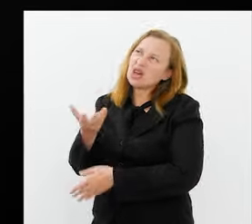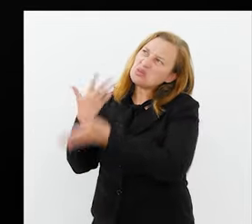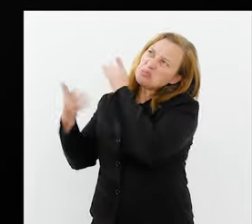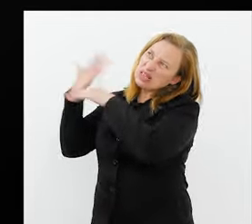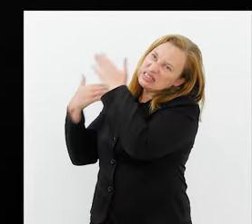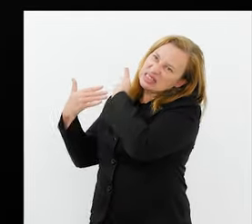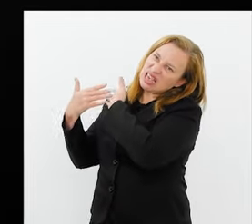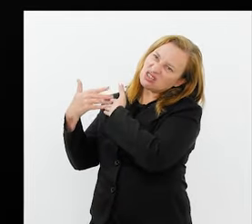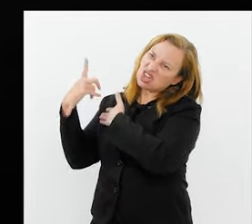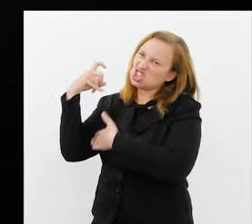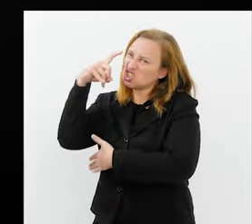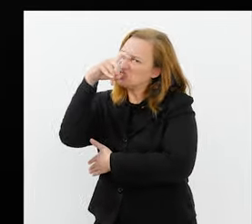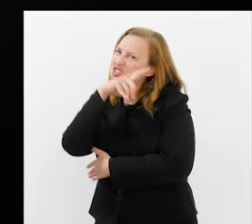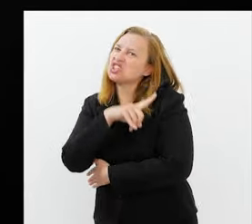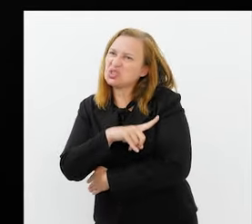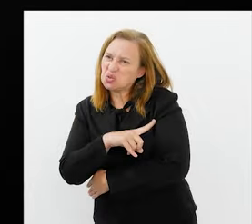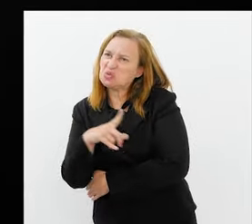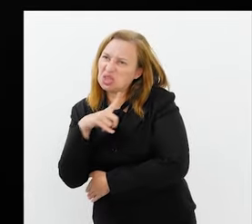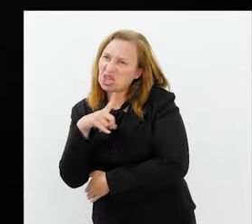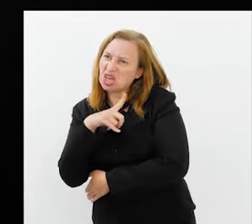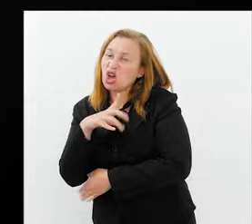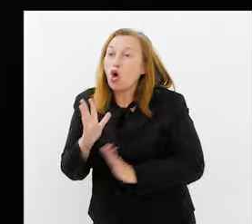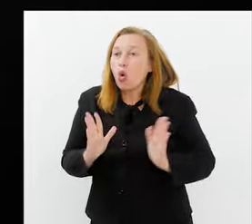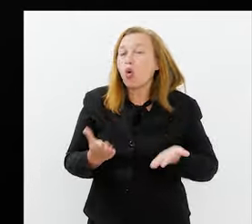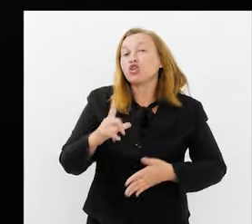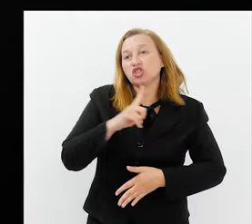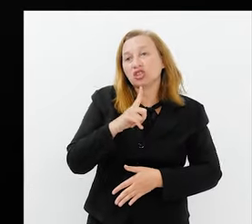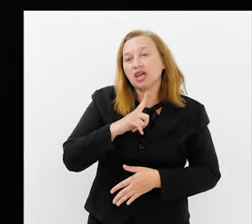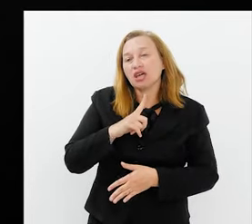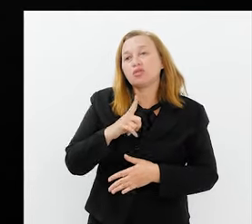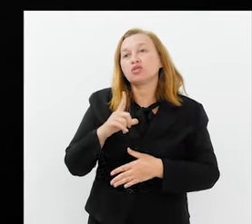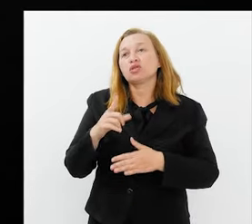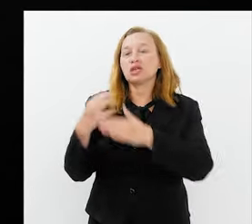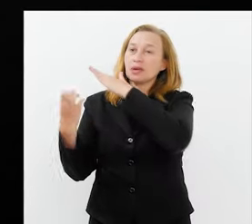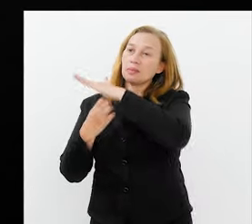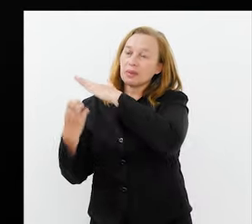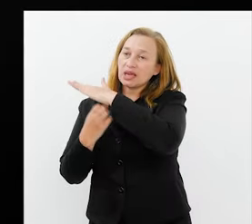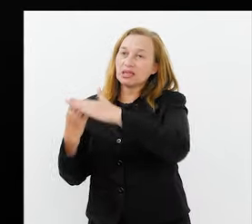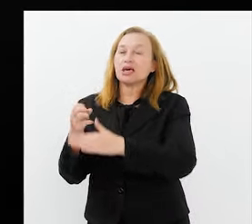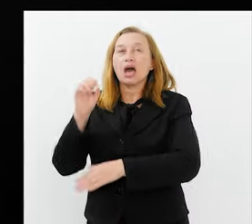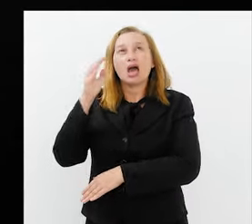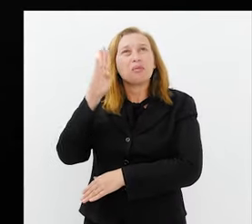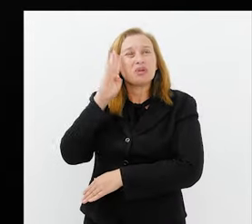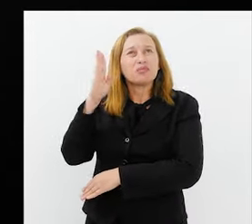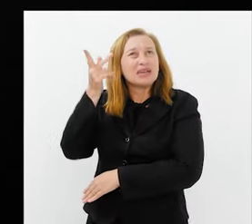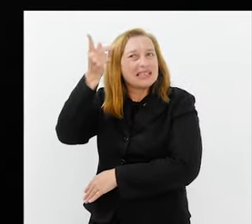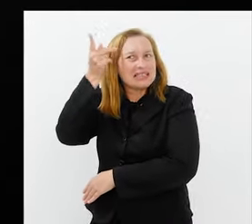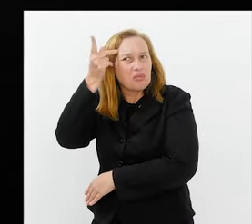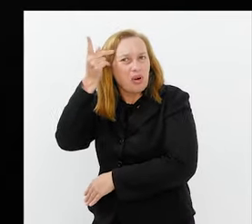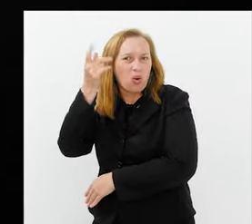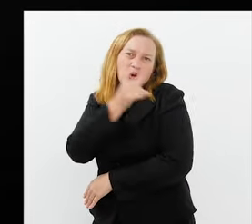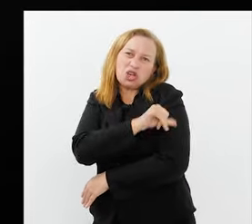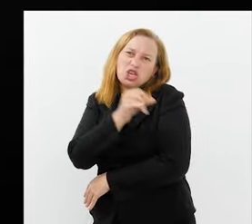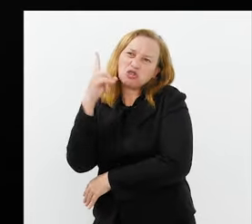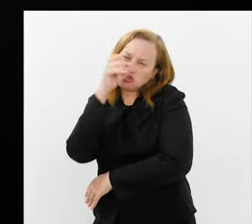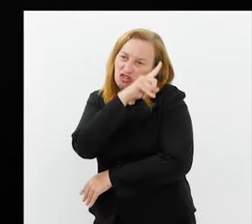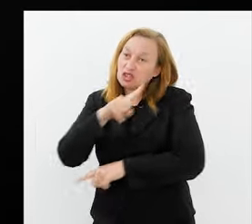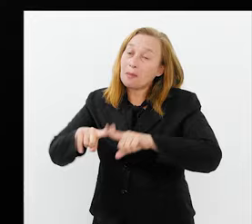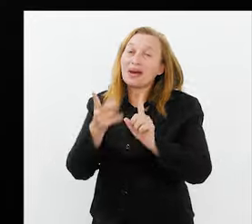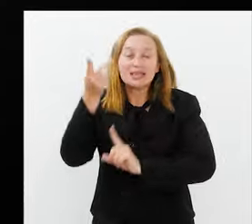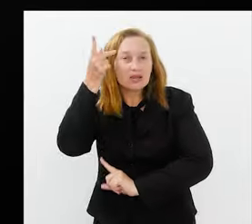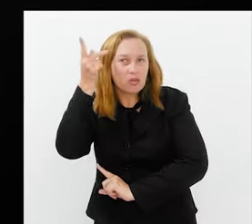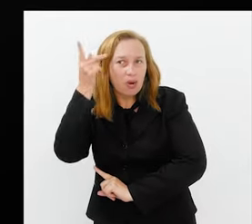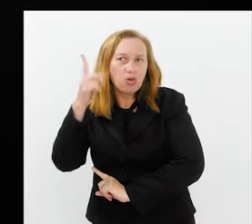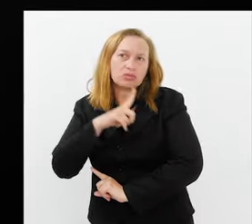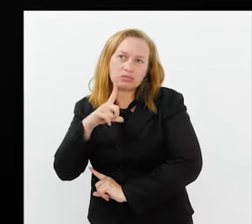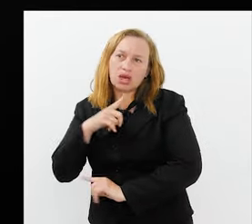15, 20 anos atrás era inimaginável. Hoje em dia, nós temos empresas, principalmente São Paulo, Rio não. São Paulo, nós temos